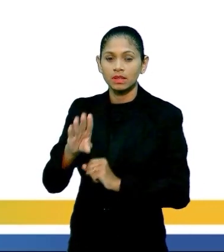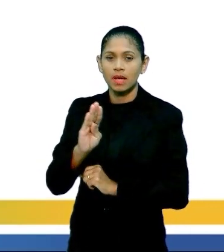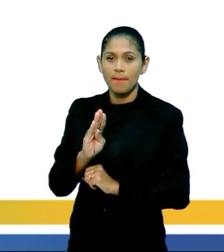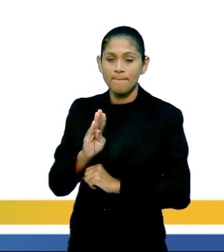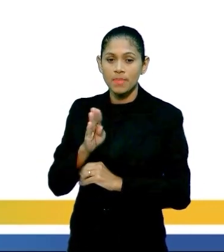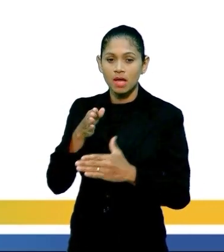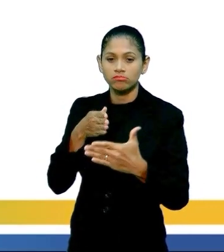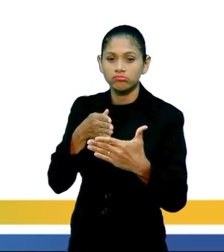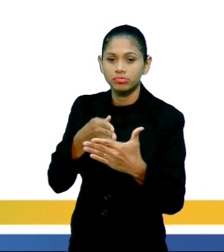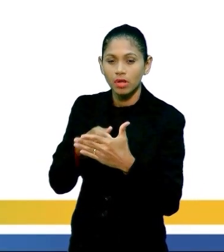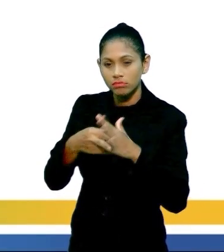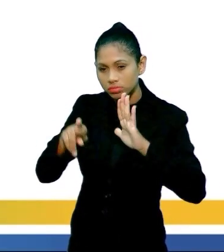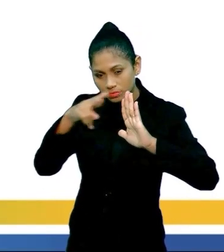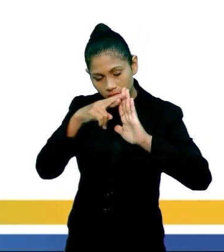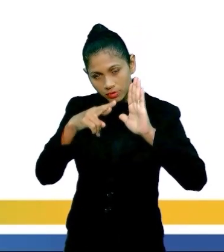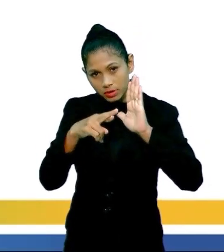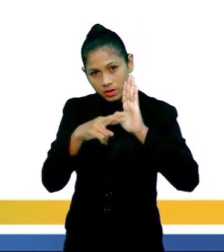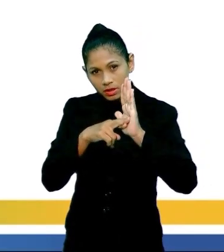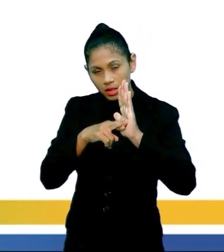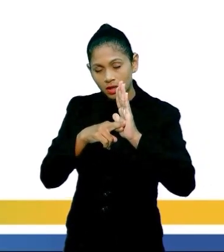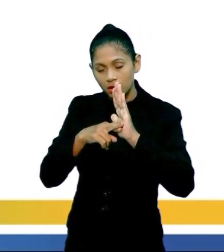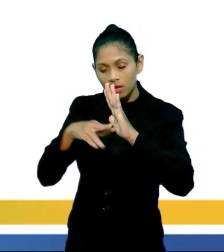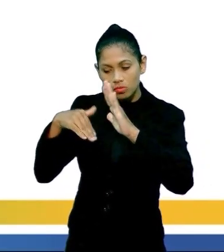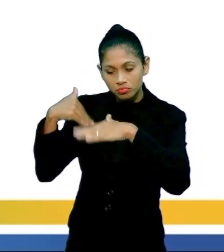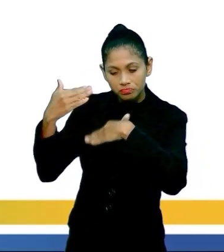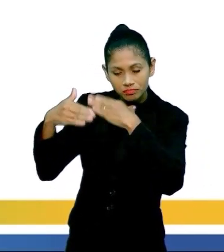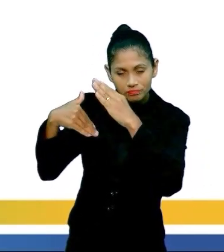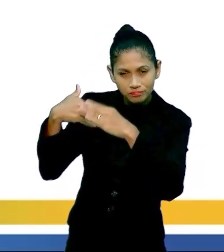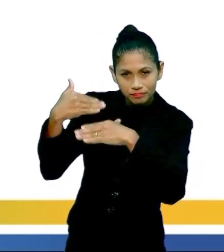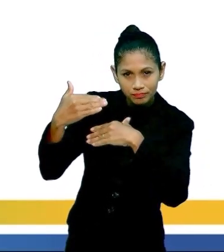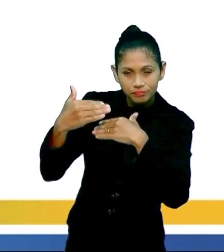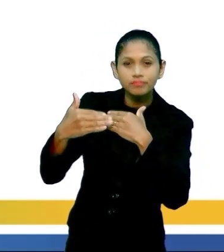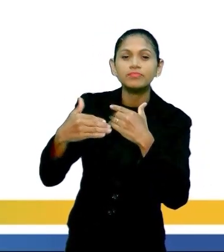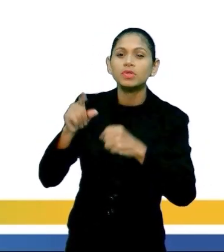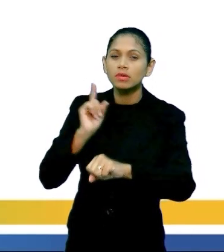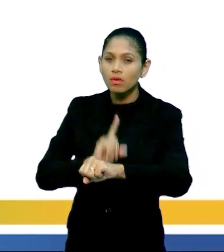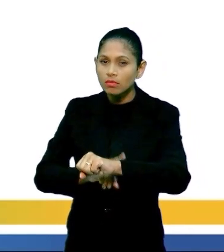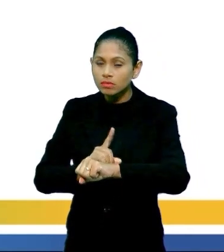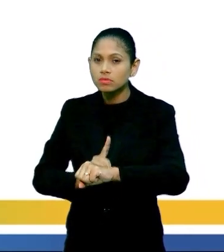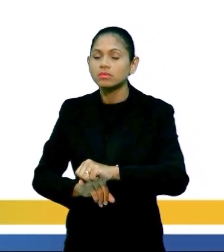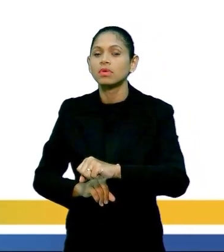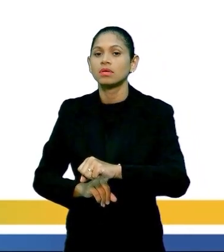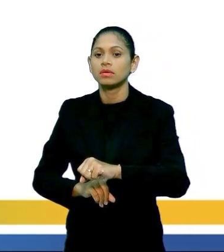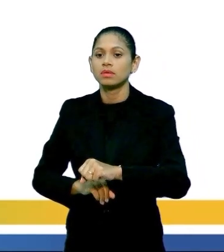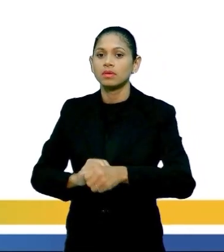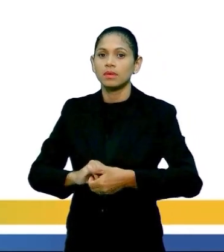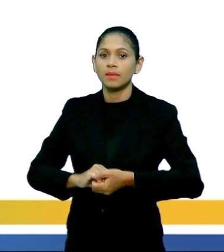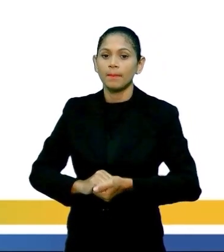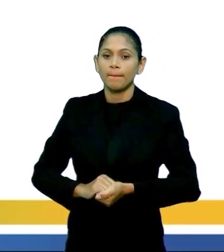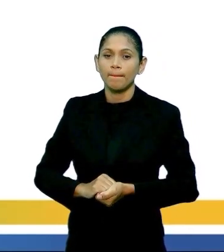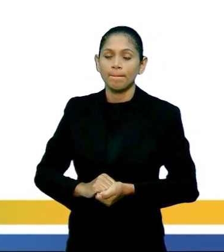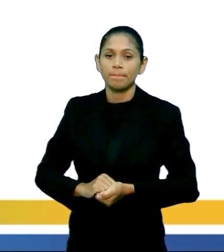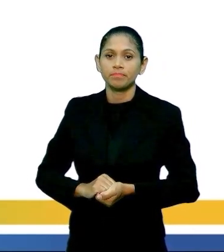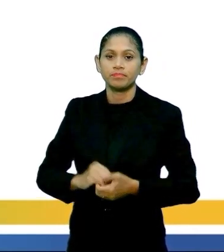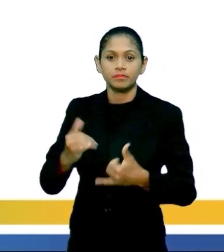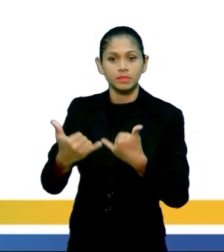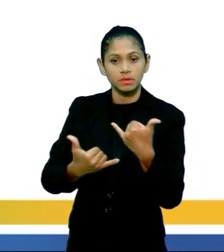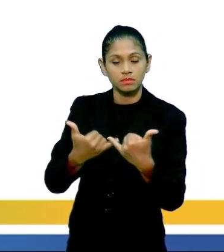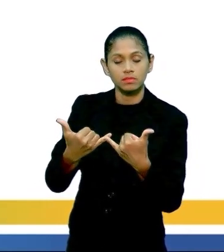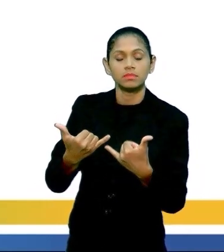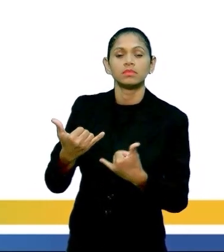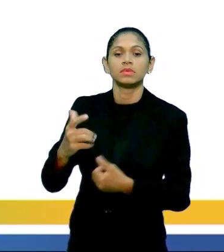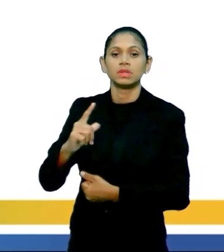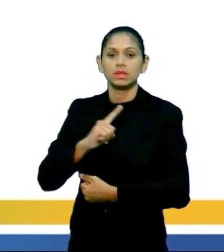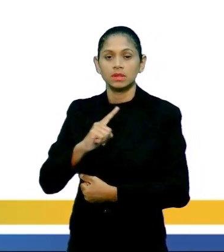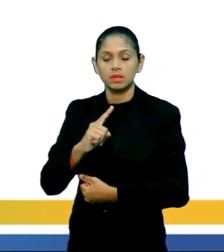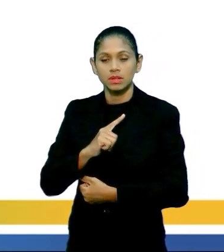se perpetuam com o tempo tem o direcionamento de regras vai se lembrando que brincadeira tem um caráter um pouco